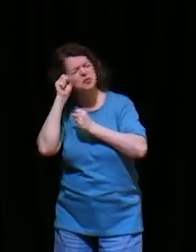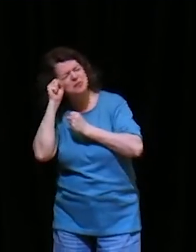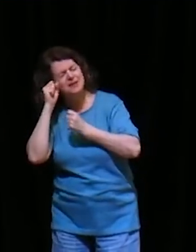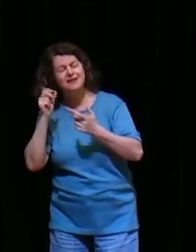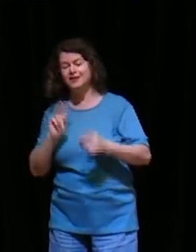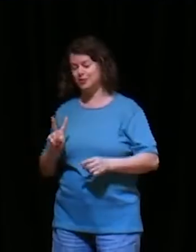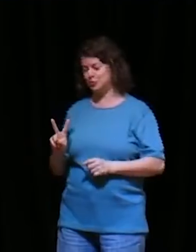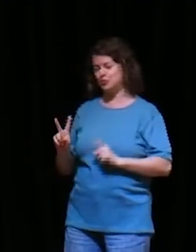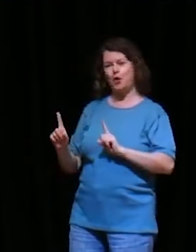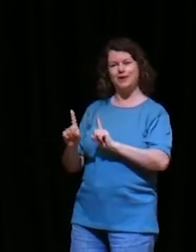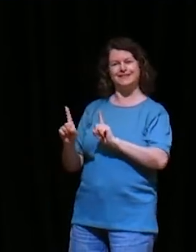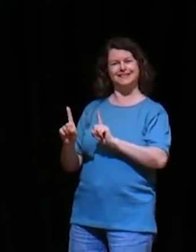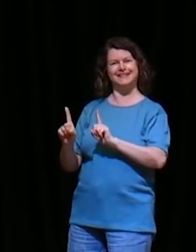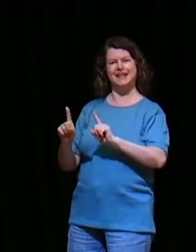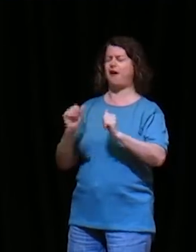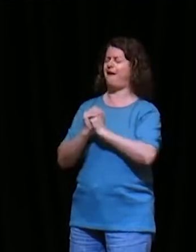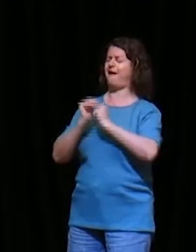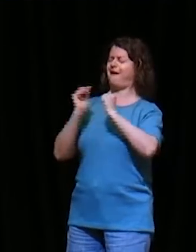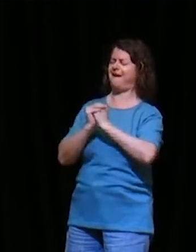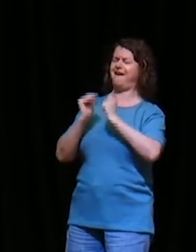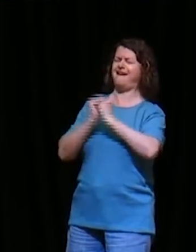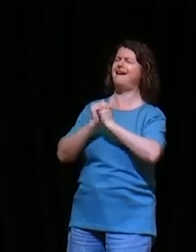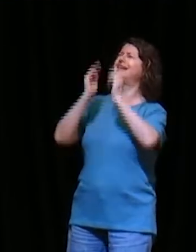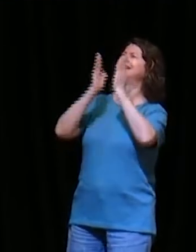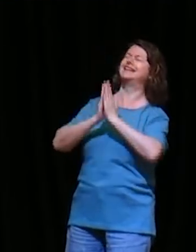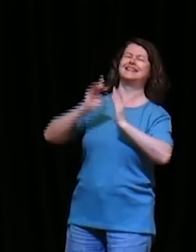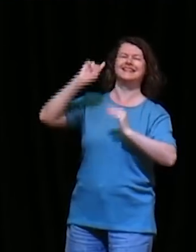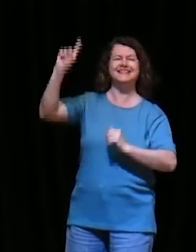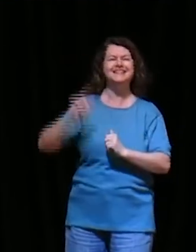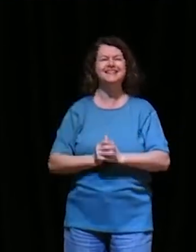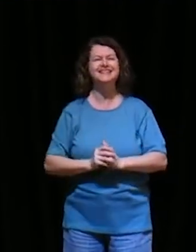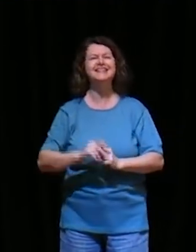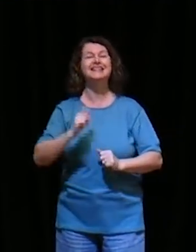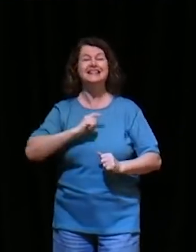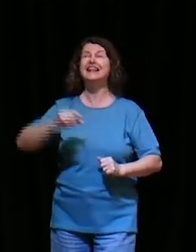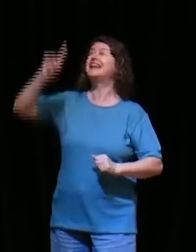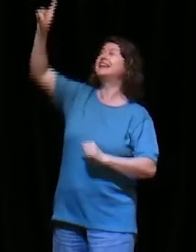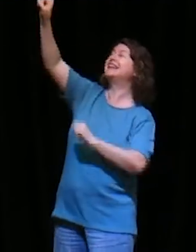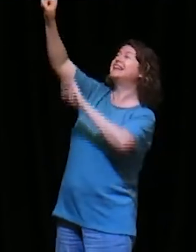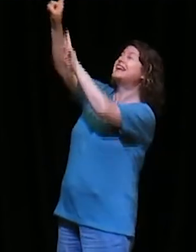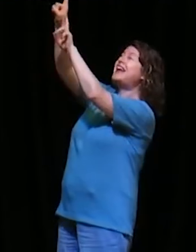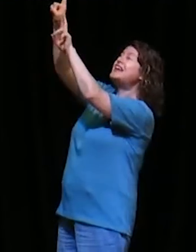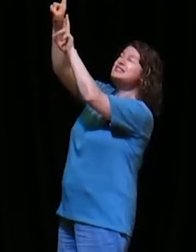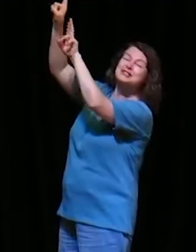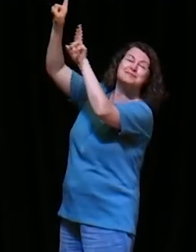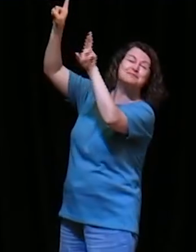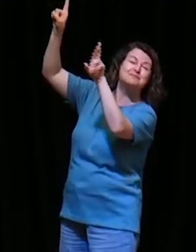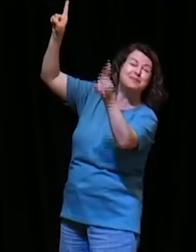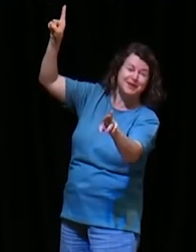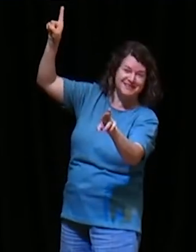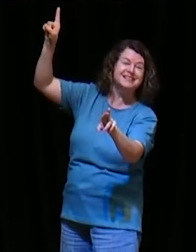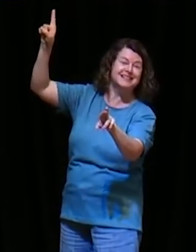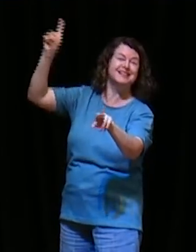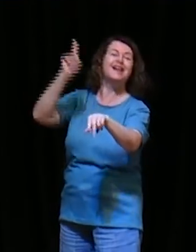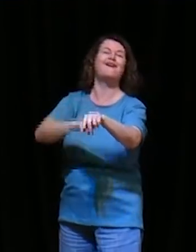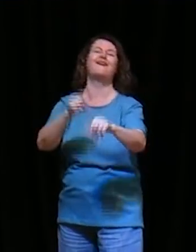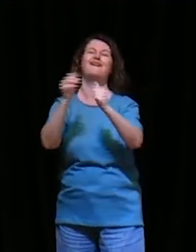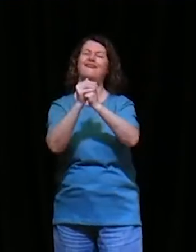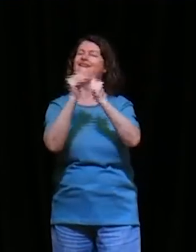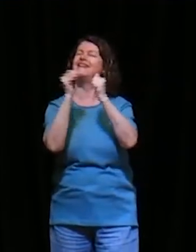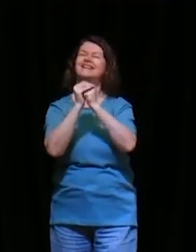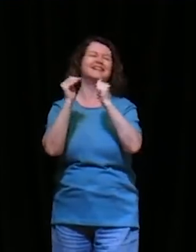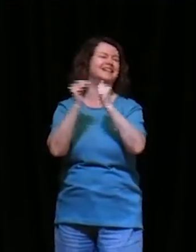Senhor, gente, vem uma resposta, espiritual, a essas orações, nessa resposta, um